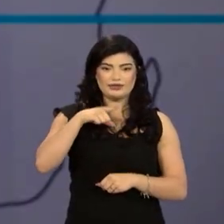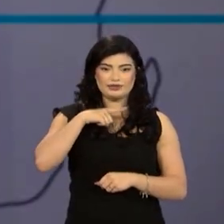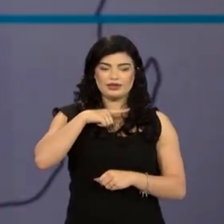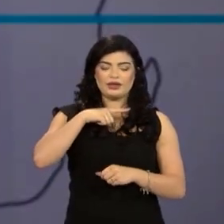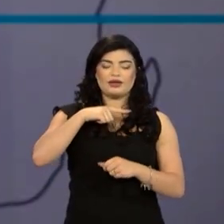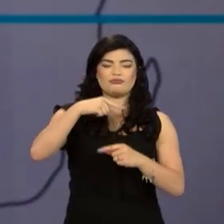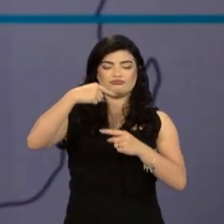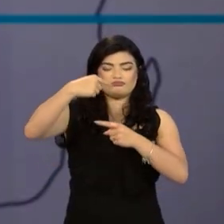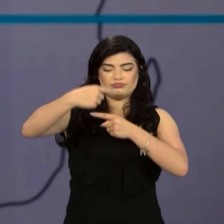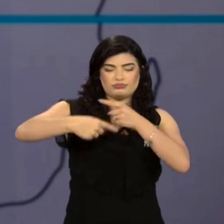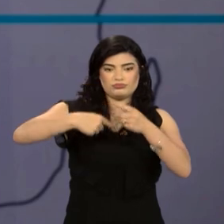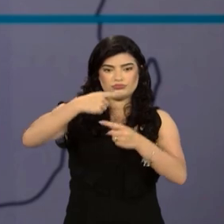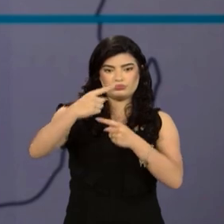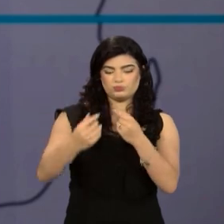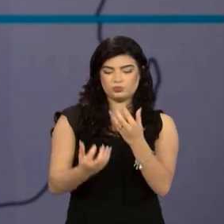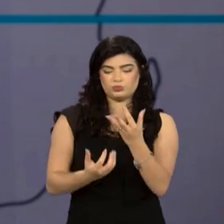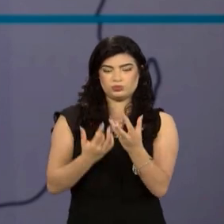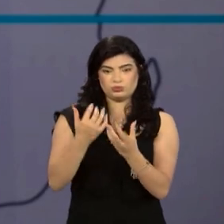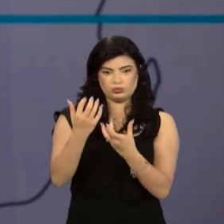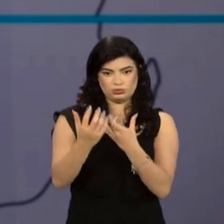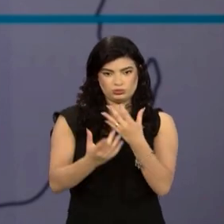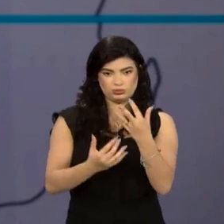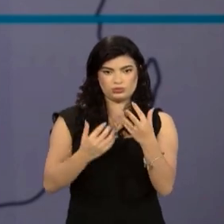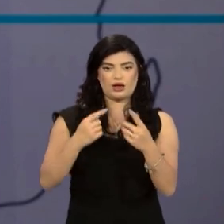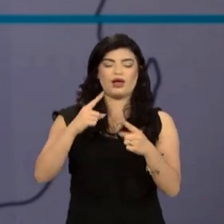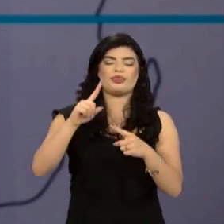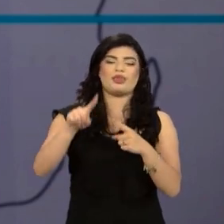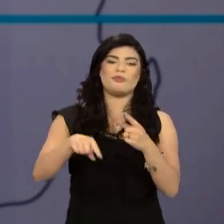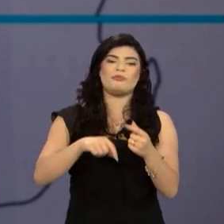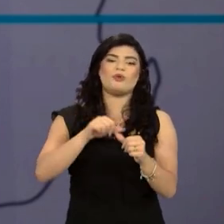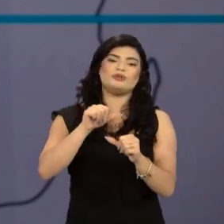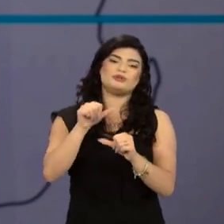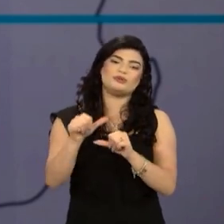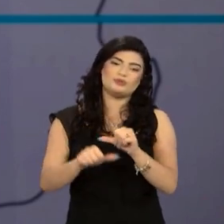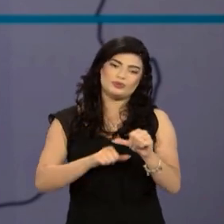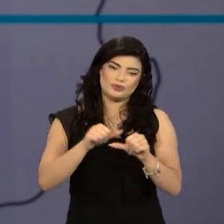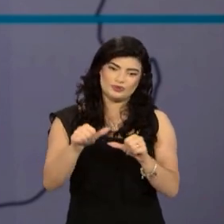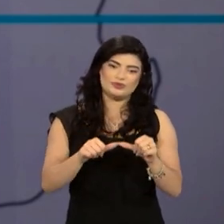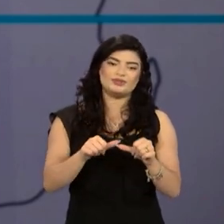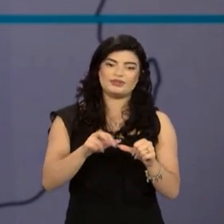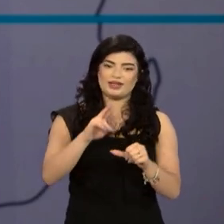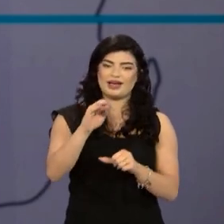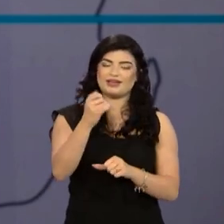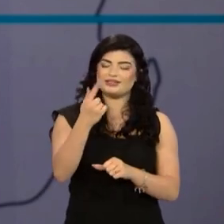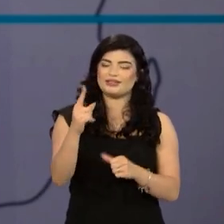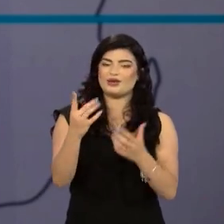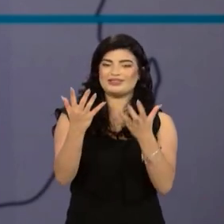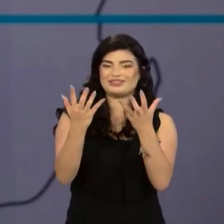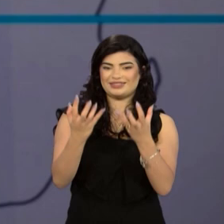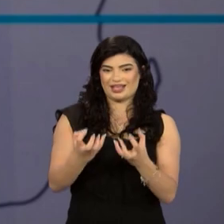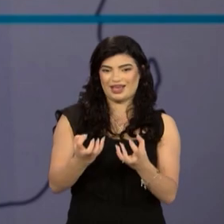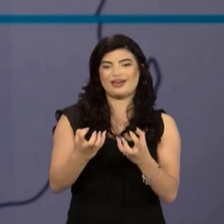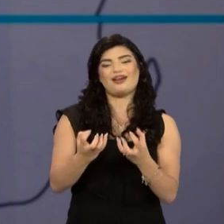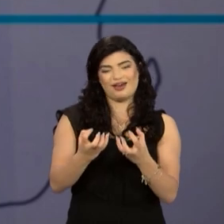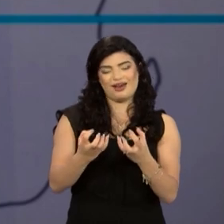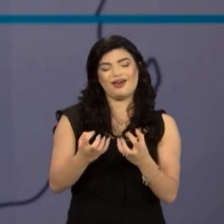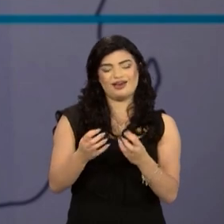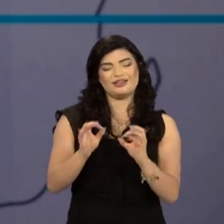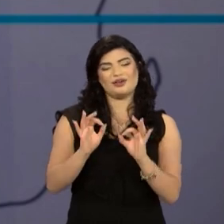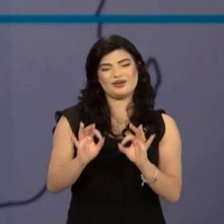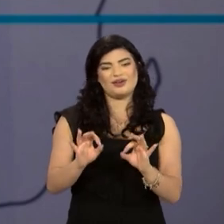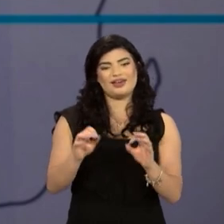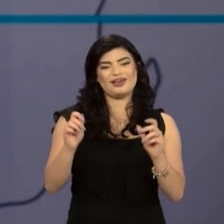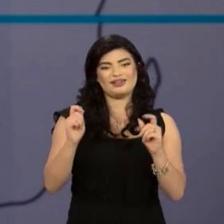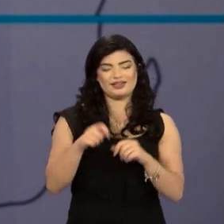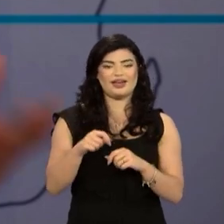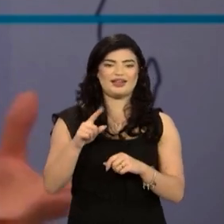digestor, ele é cozido e depois moído e ele recebe uma secagem. Então, vira uma farinha e essa farinha depois